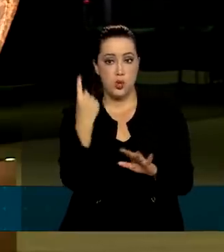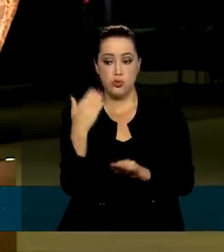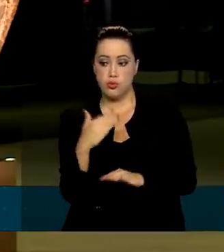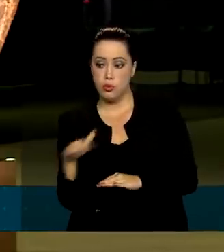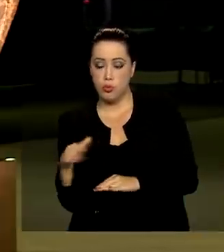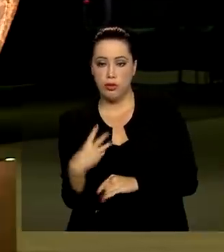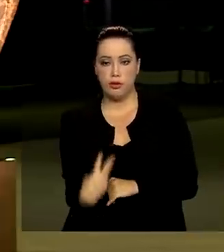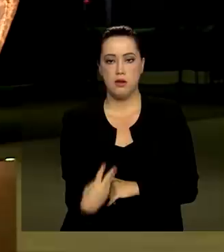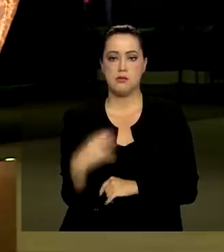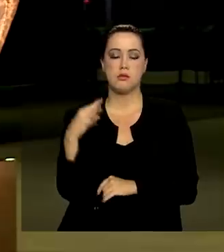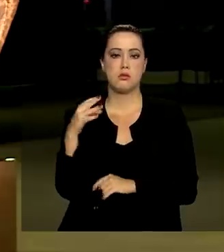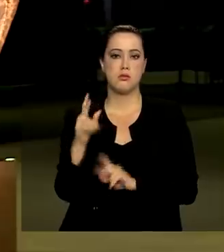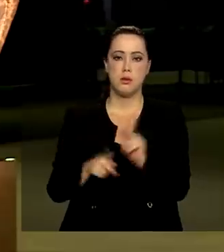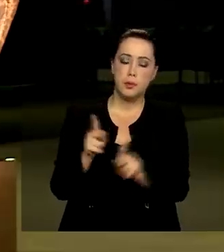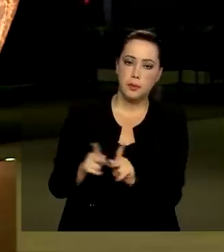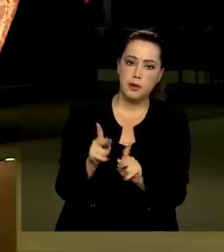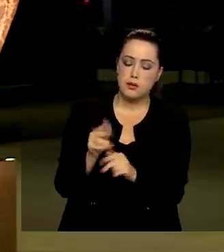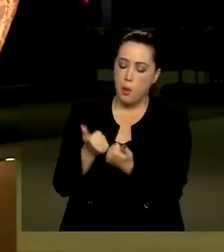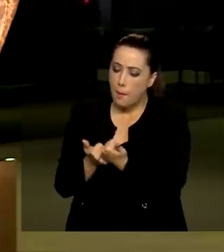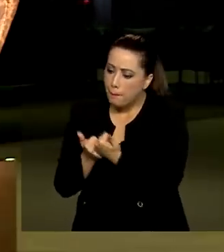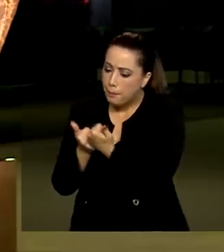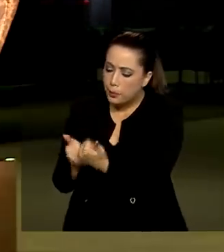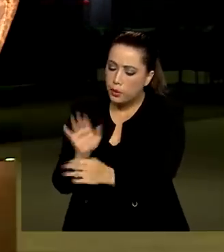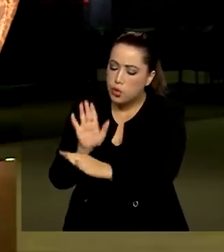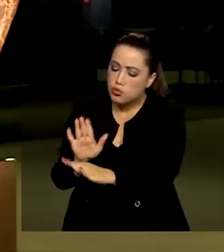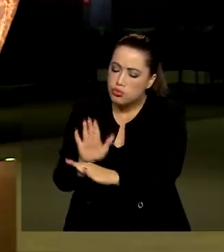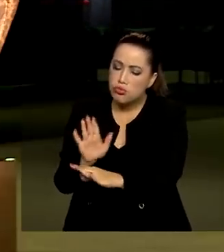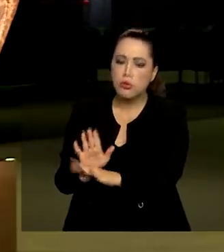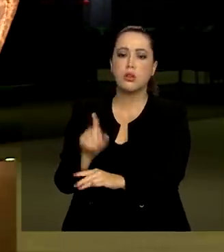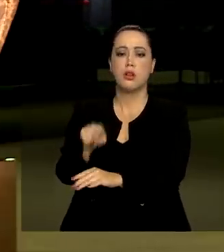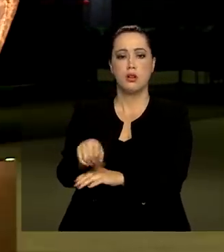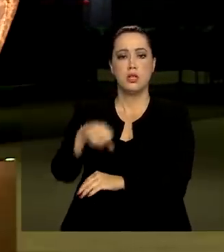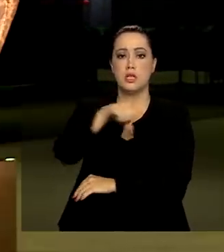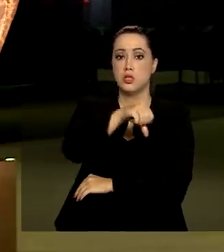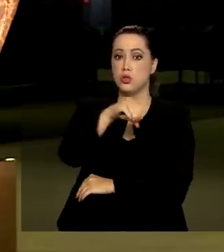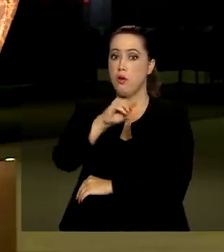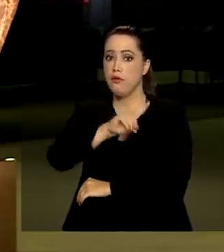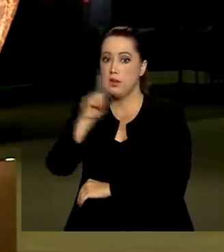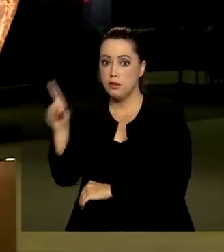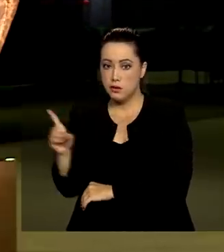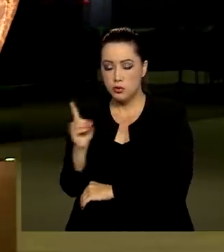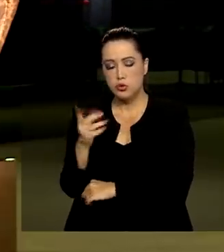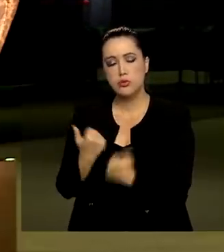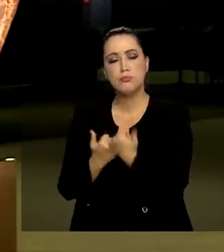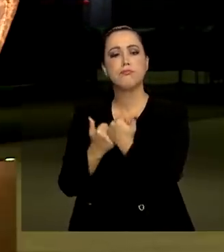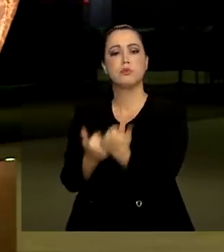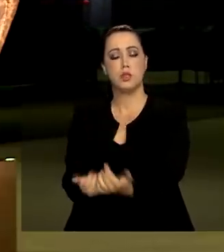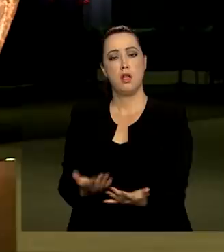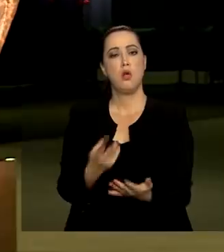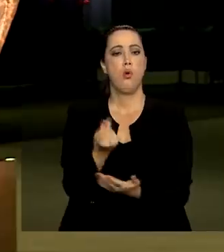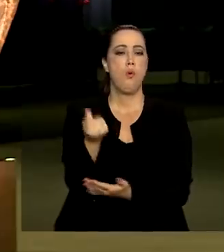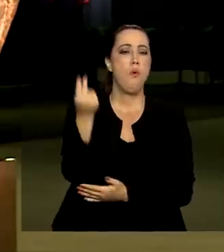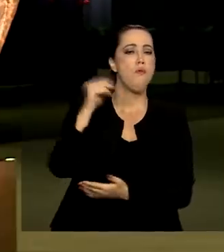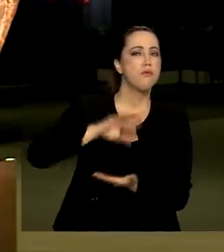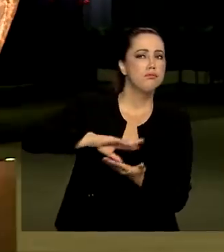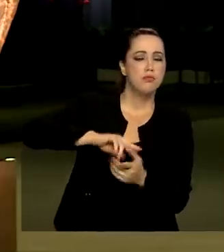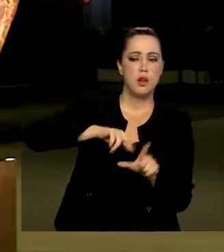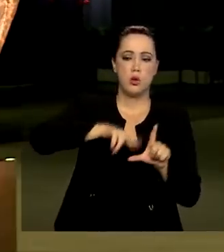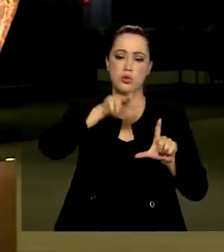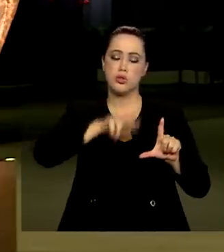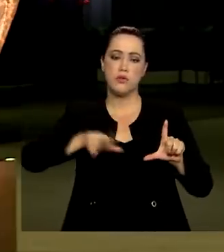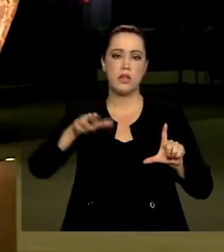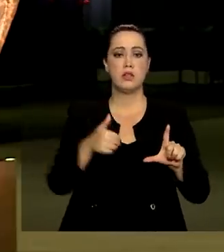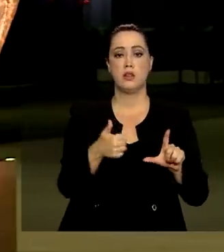população que vão ser assistidos pelos próximos 90 dias com valores que vão variar de 600,